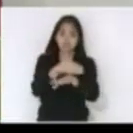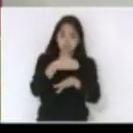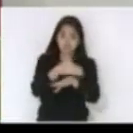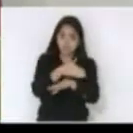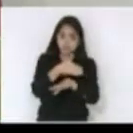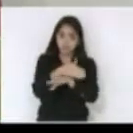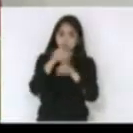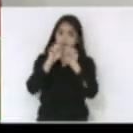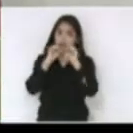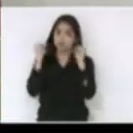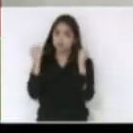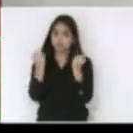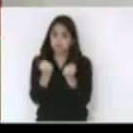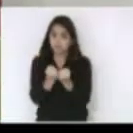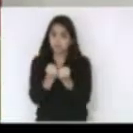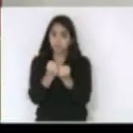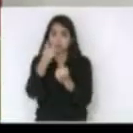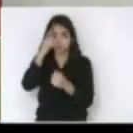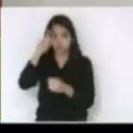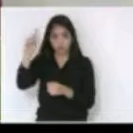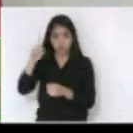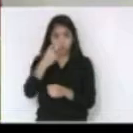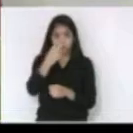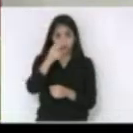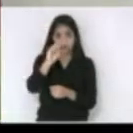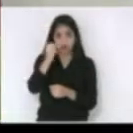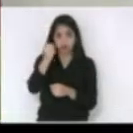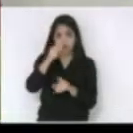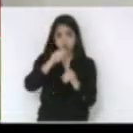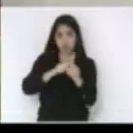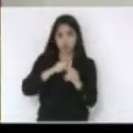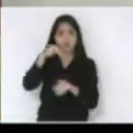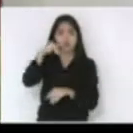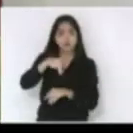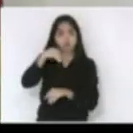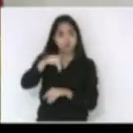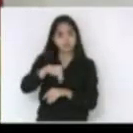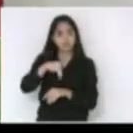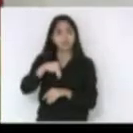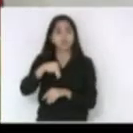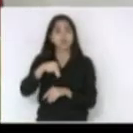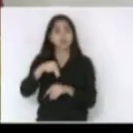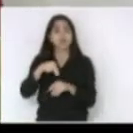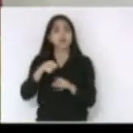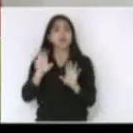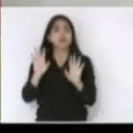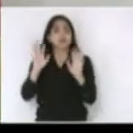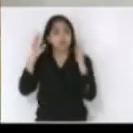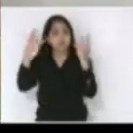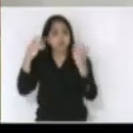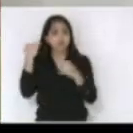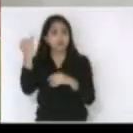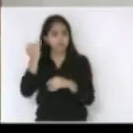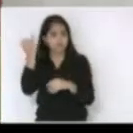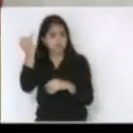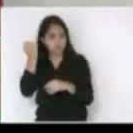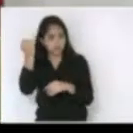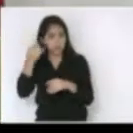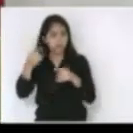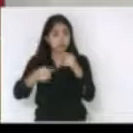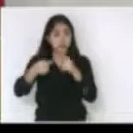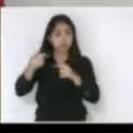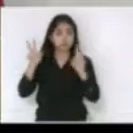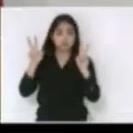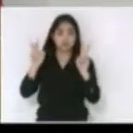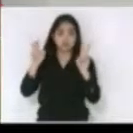seminário no dia 28 de novembro que vai ser um grande evento aqui nesta casa que discute também o tema dos direitos humanos